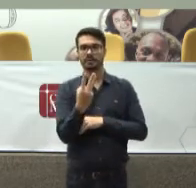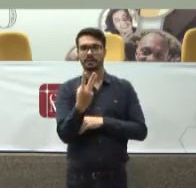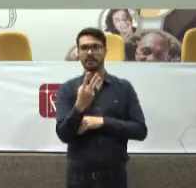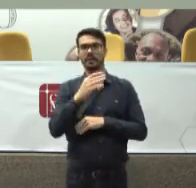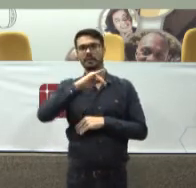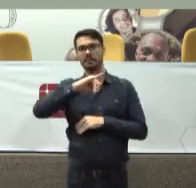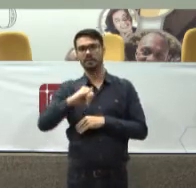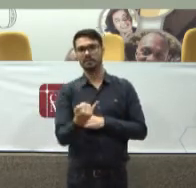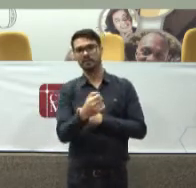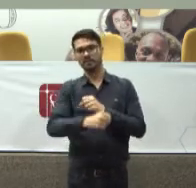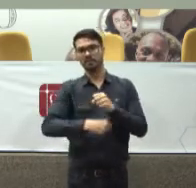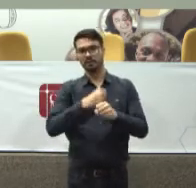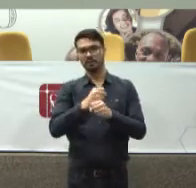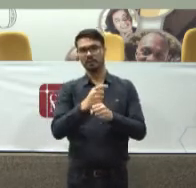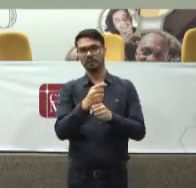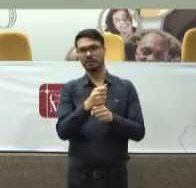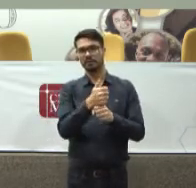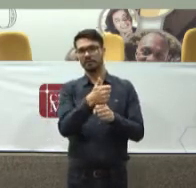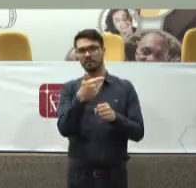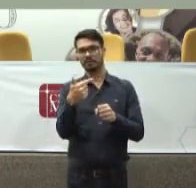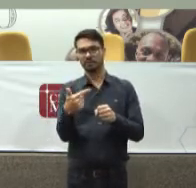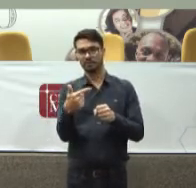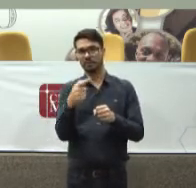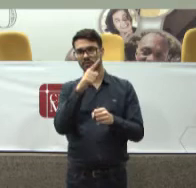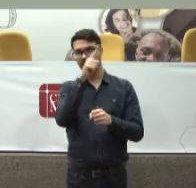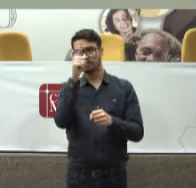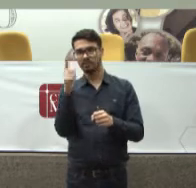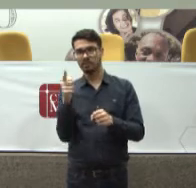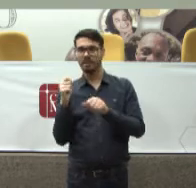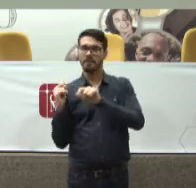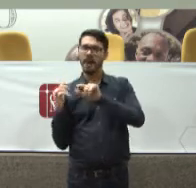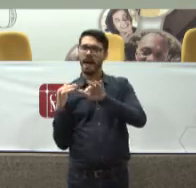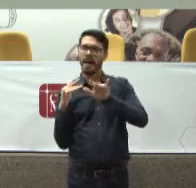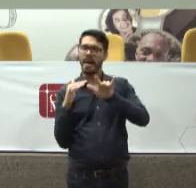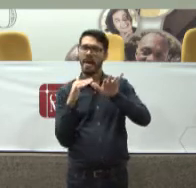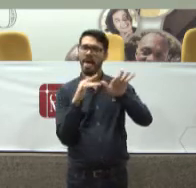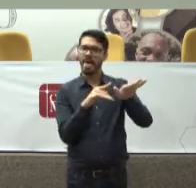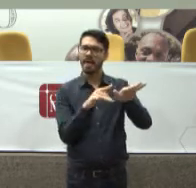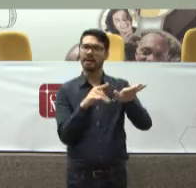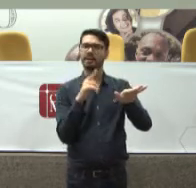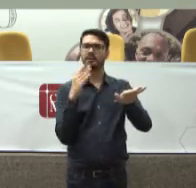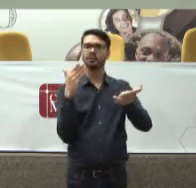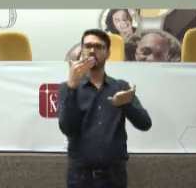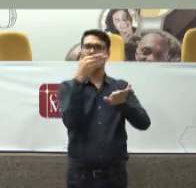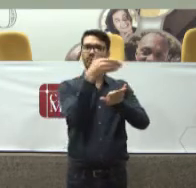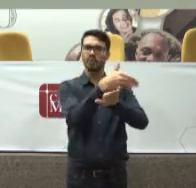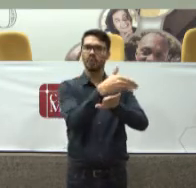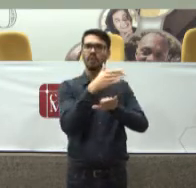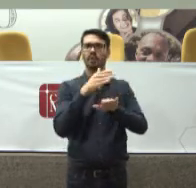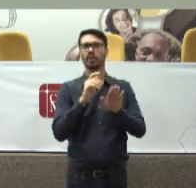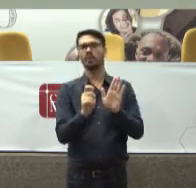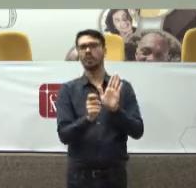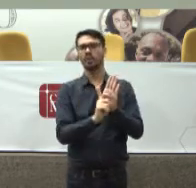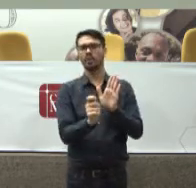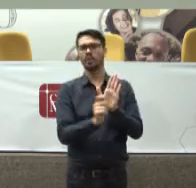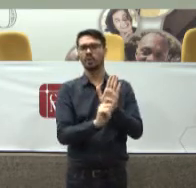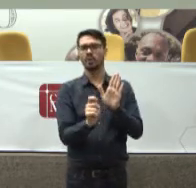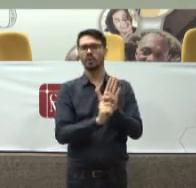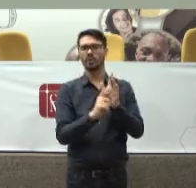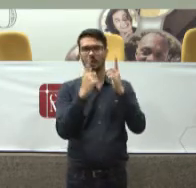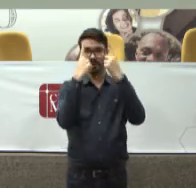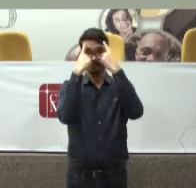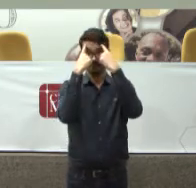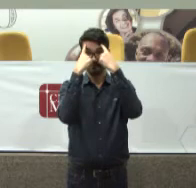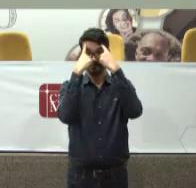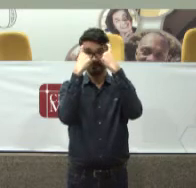2012 Numa ação policial militar Se entra Na Cracolândia E se faz Uma violência